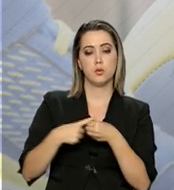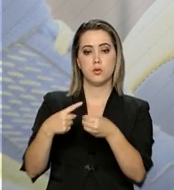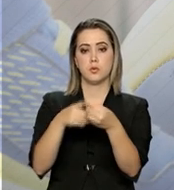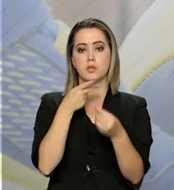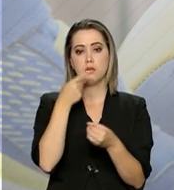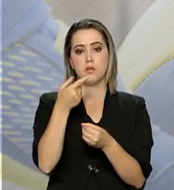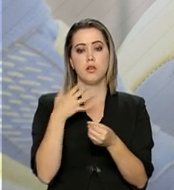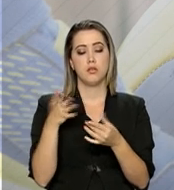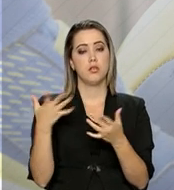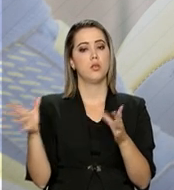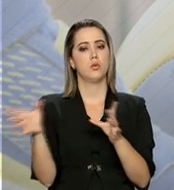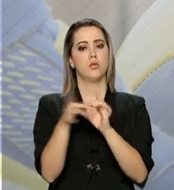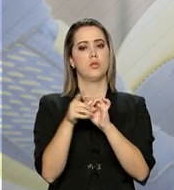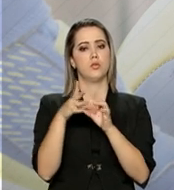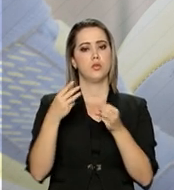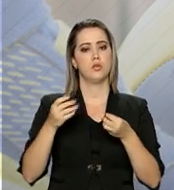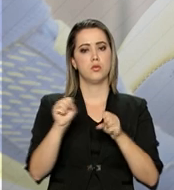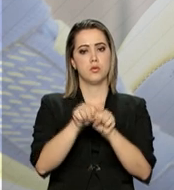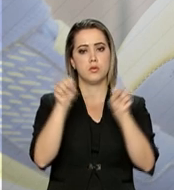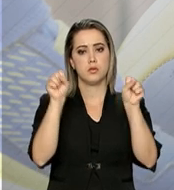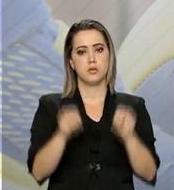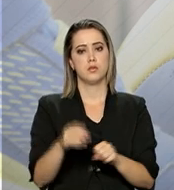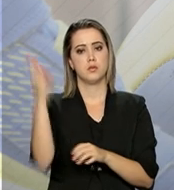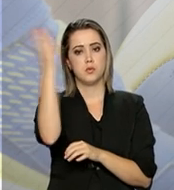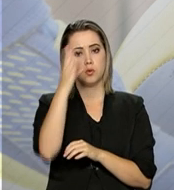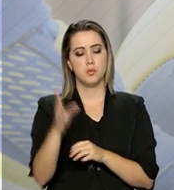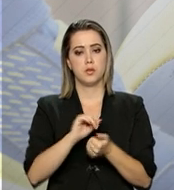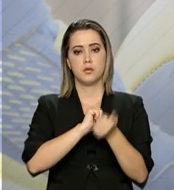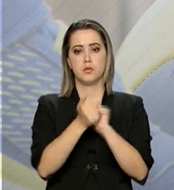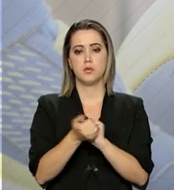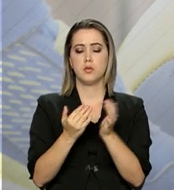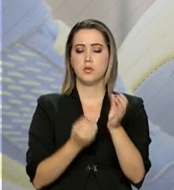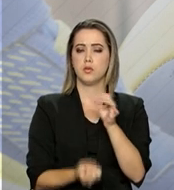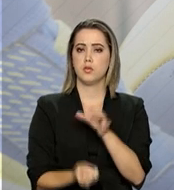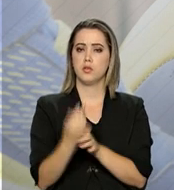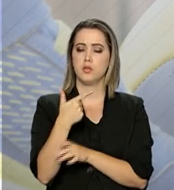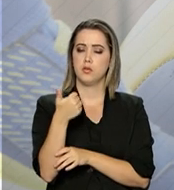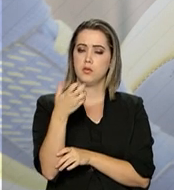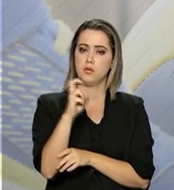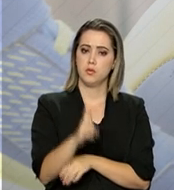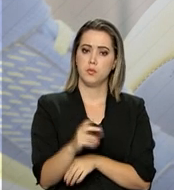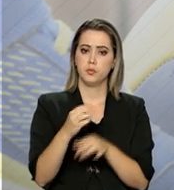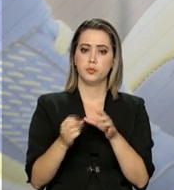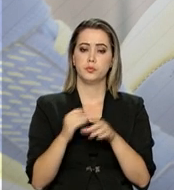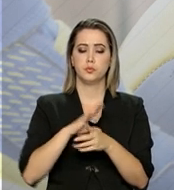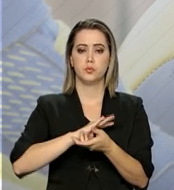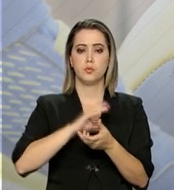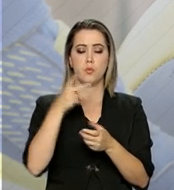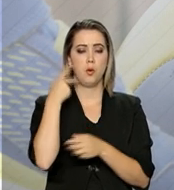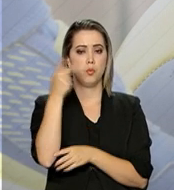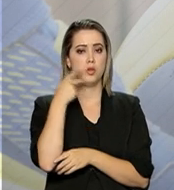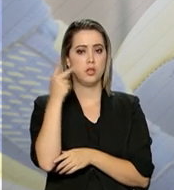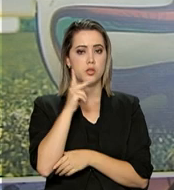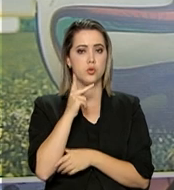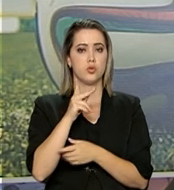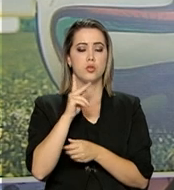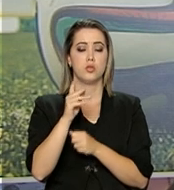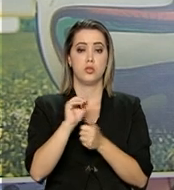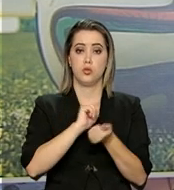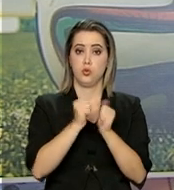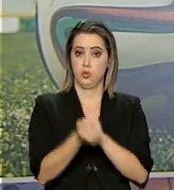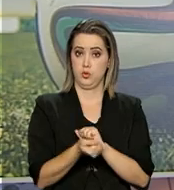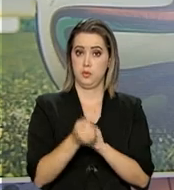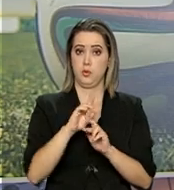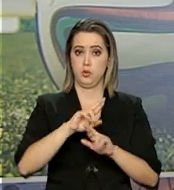disseram ter implantado o Sistema Nacional do Esporte, criado em 2015 para promover políticas esportivas para a população. A